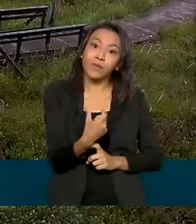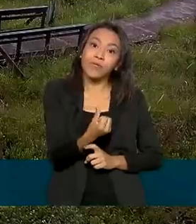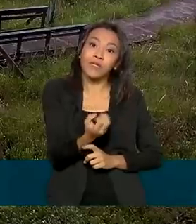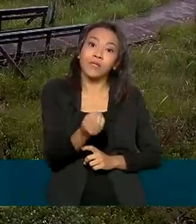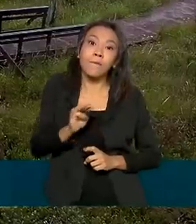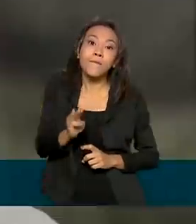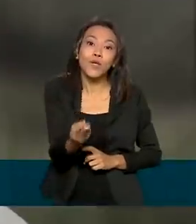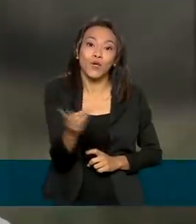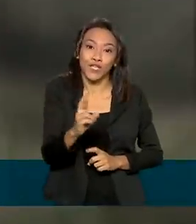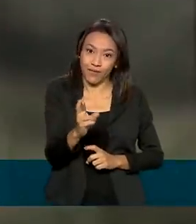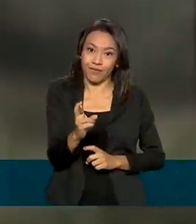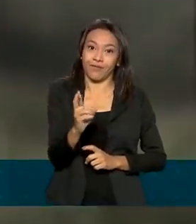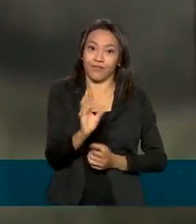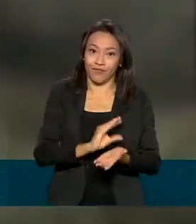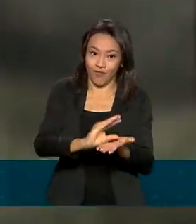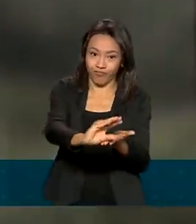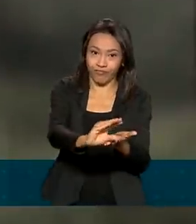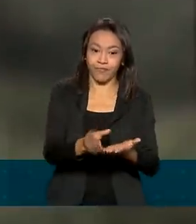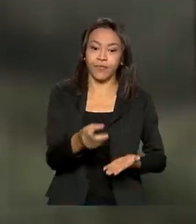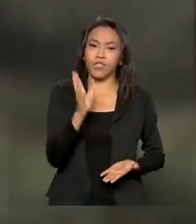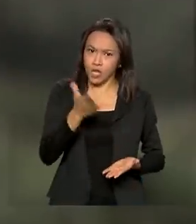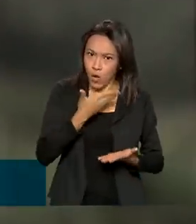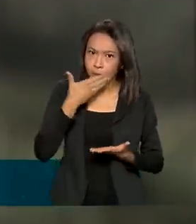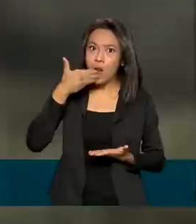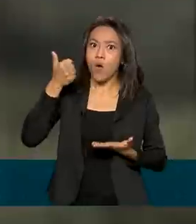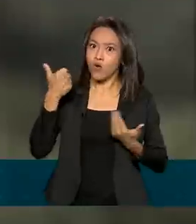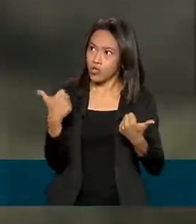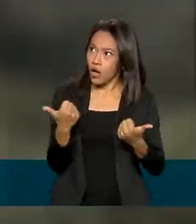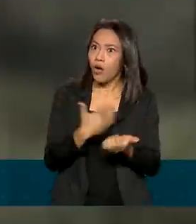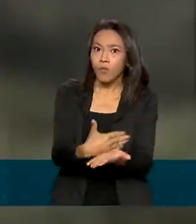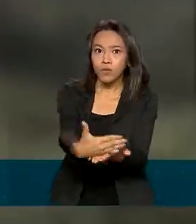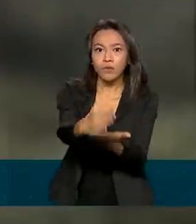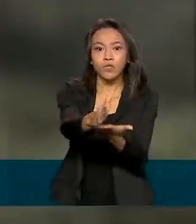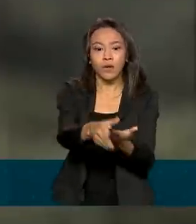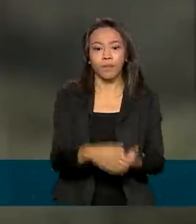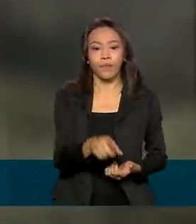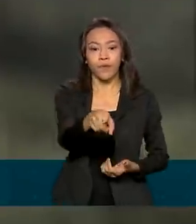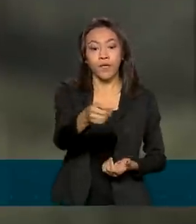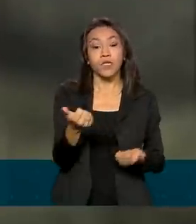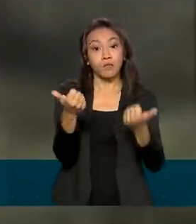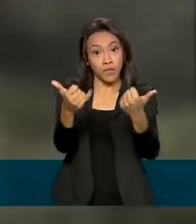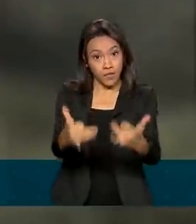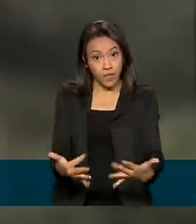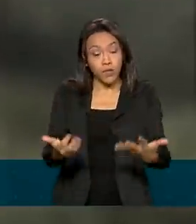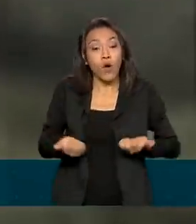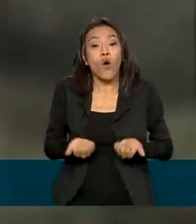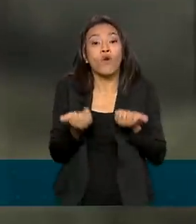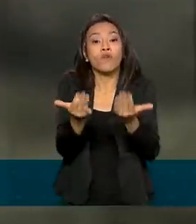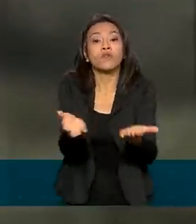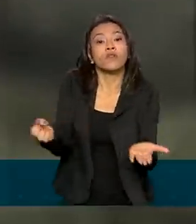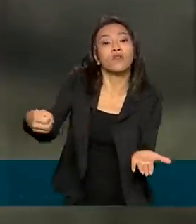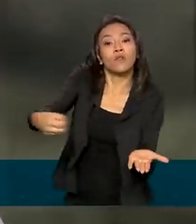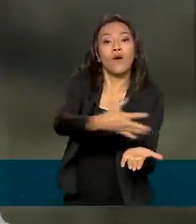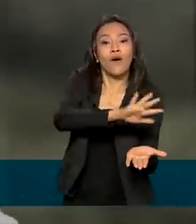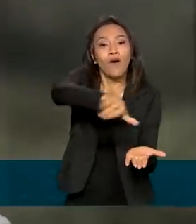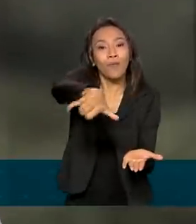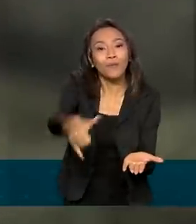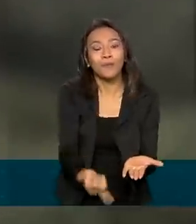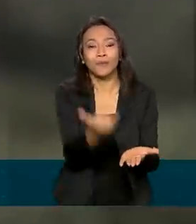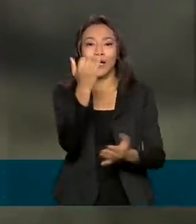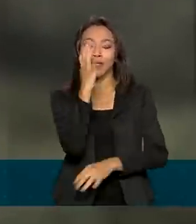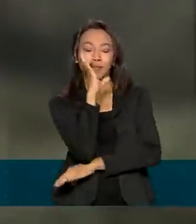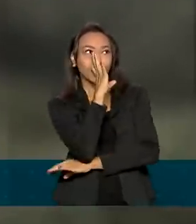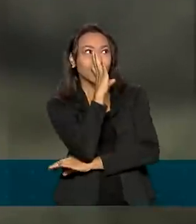já começaram. Além de oferecer novas oportunidades, que a gente